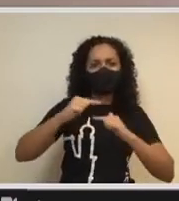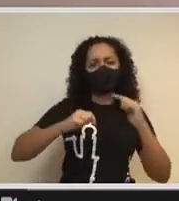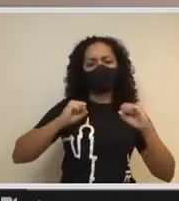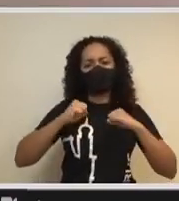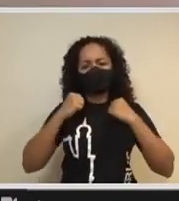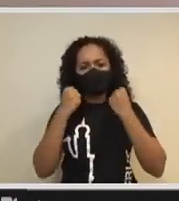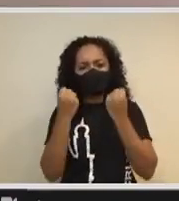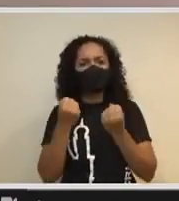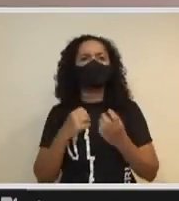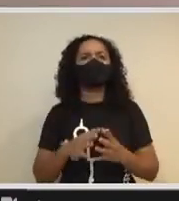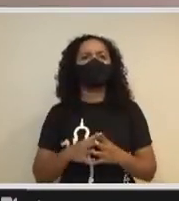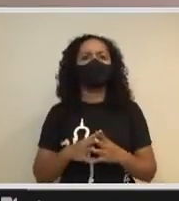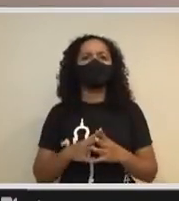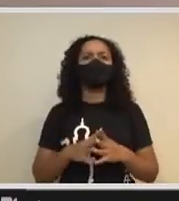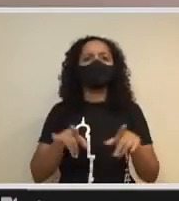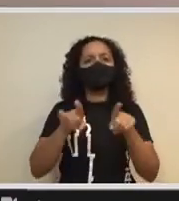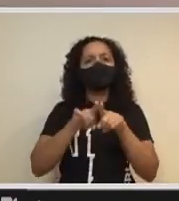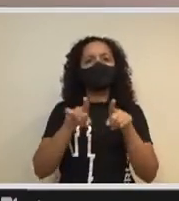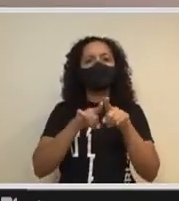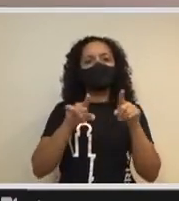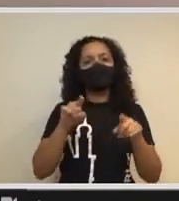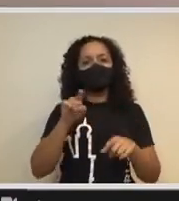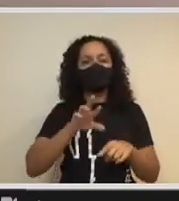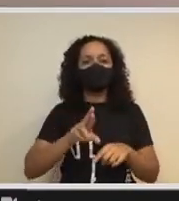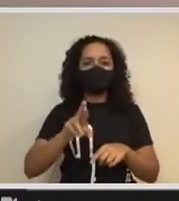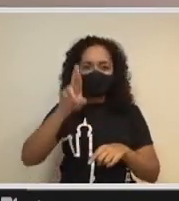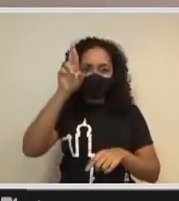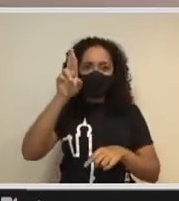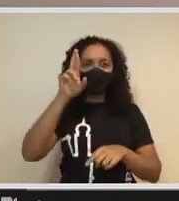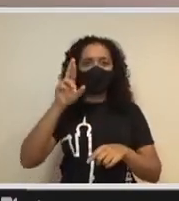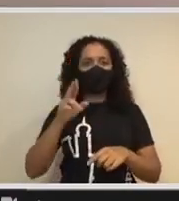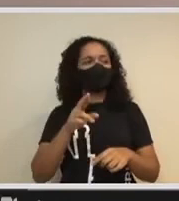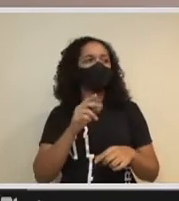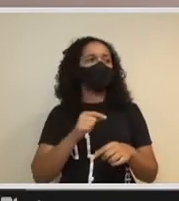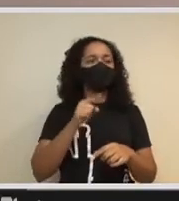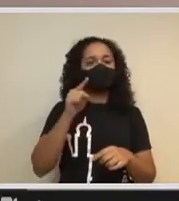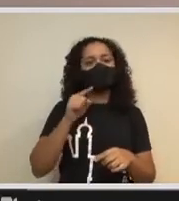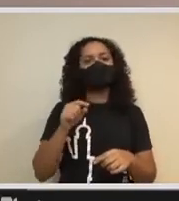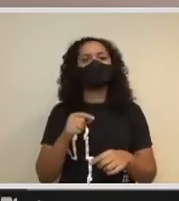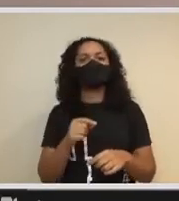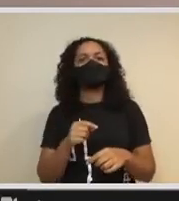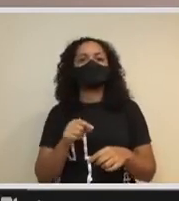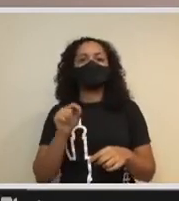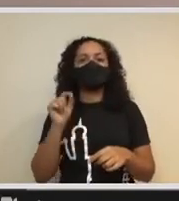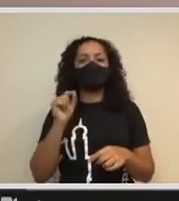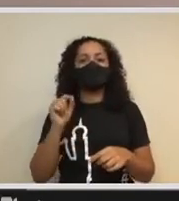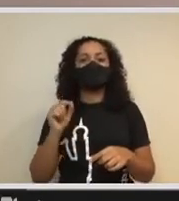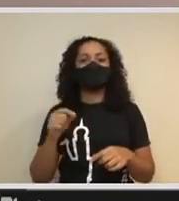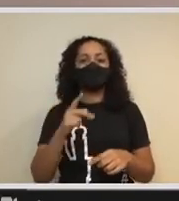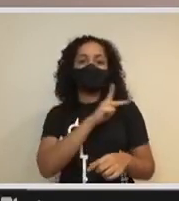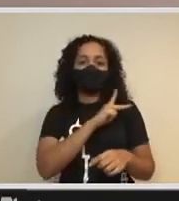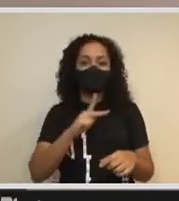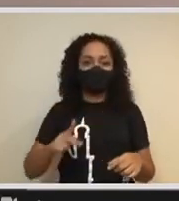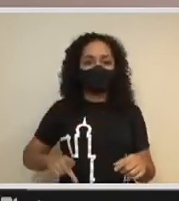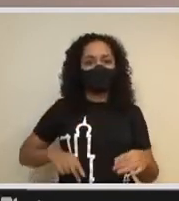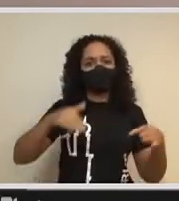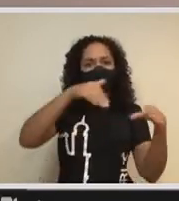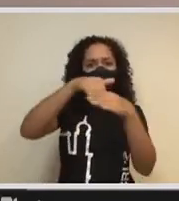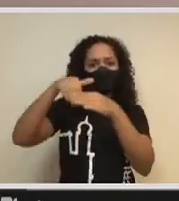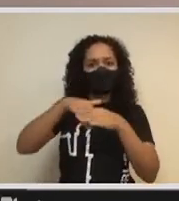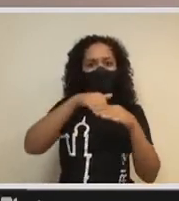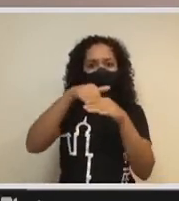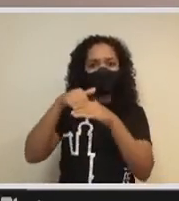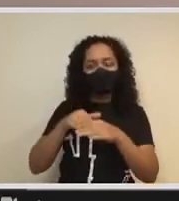com tanto empenho, com tanta qualidade, a minha campanha para o segundo